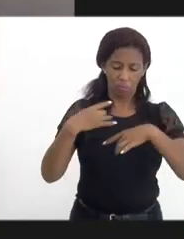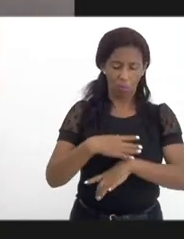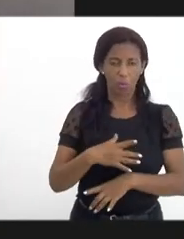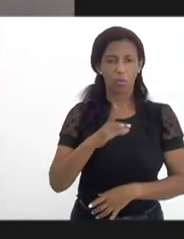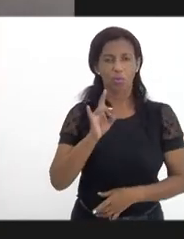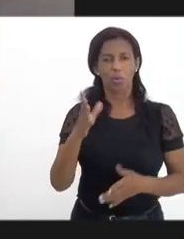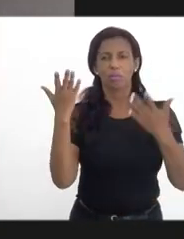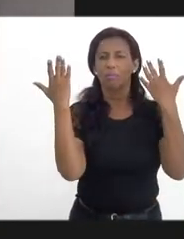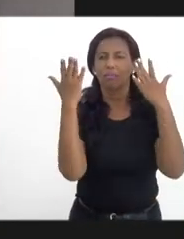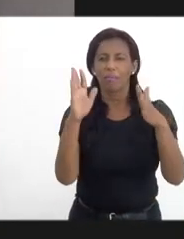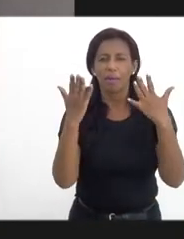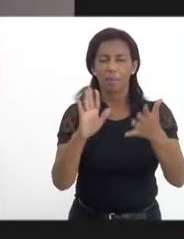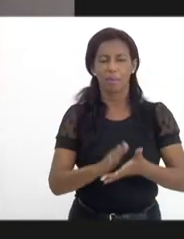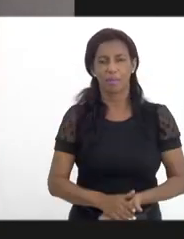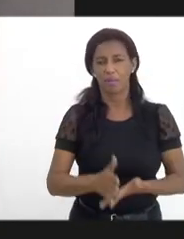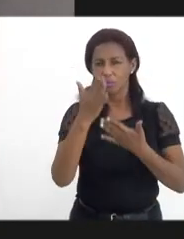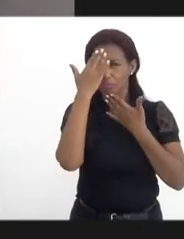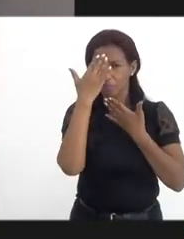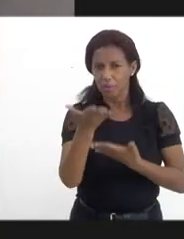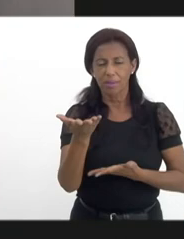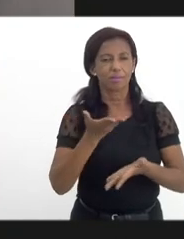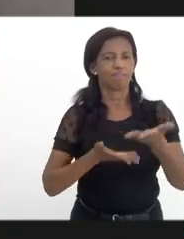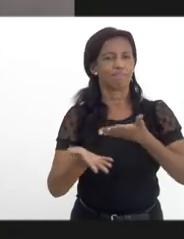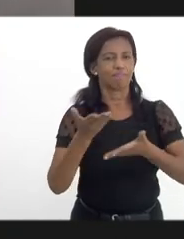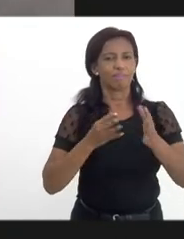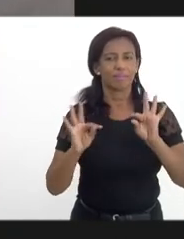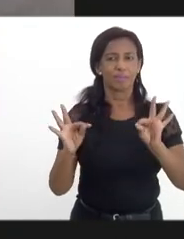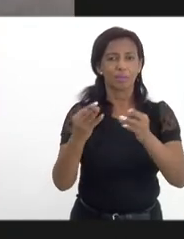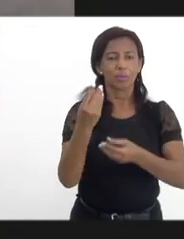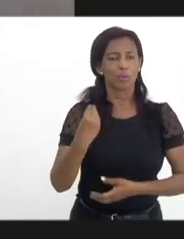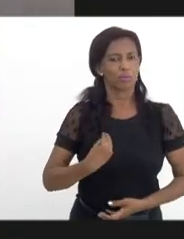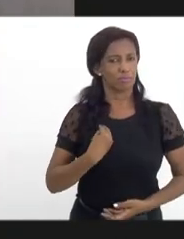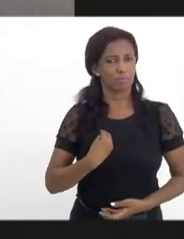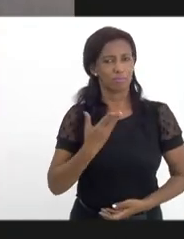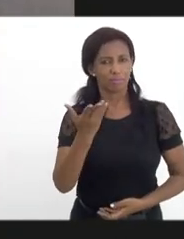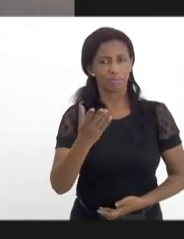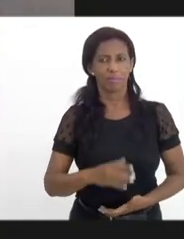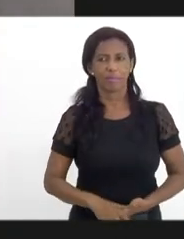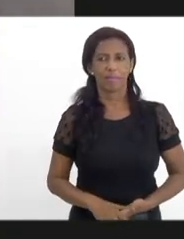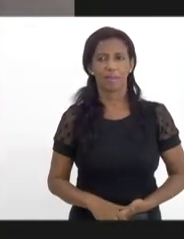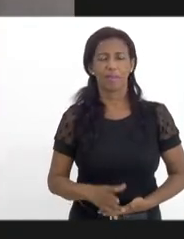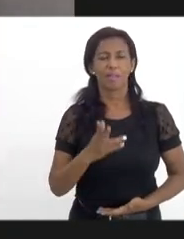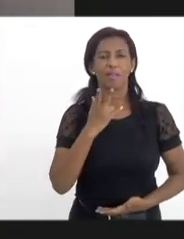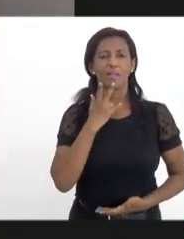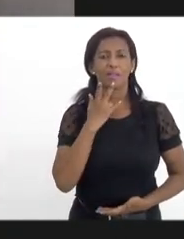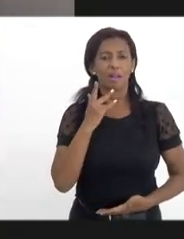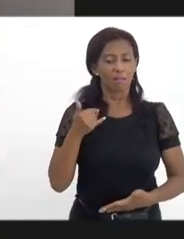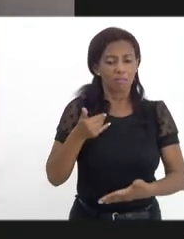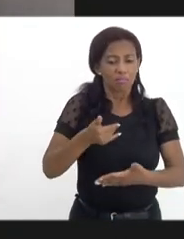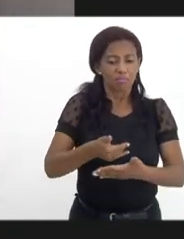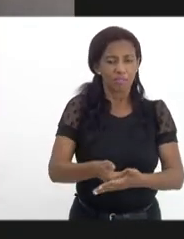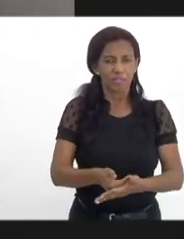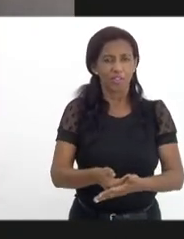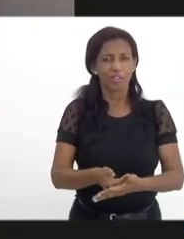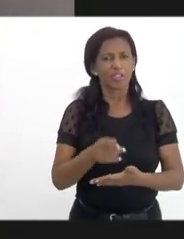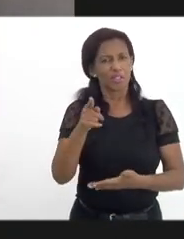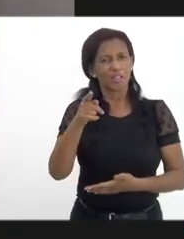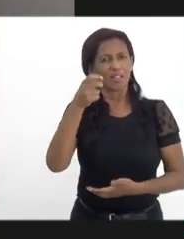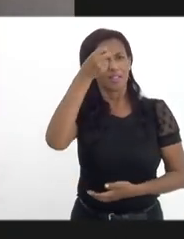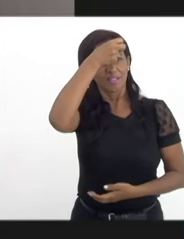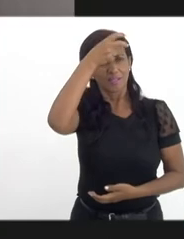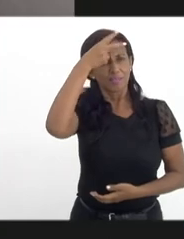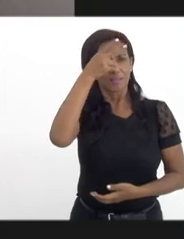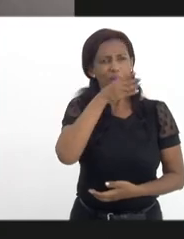Eu só tenho a parabenizar, só tenho a agradecer a participação de todos os presentes e dizer que dentro, em breve, a gente está chegando aos seus municípios, já